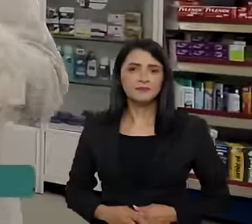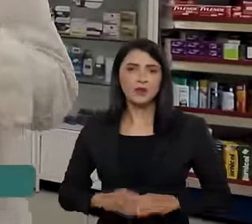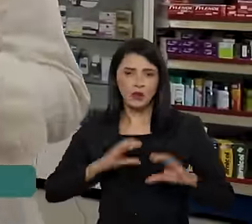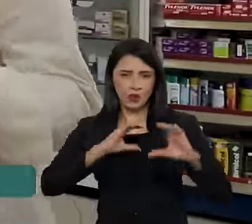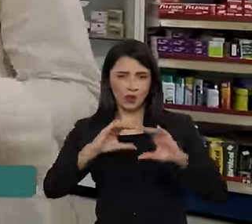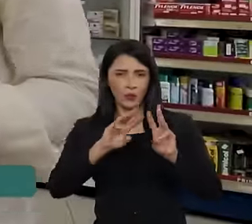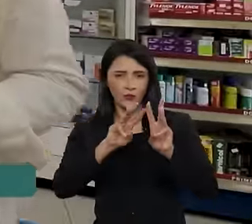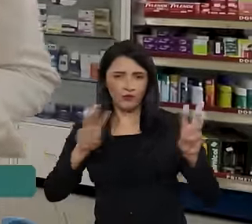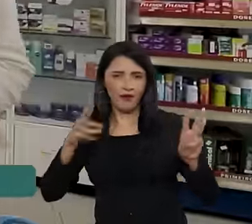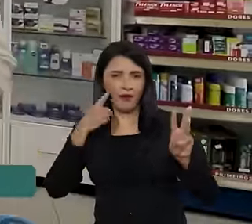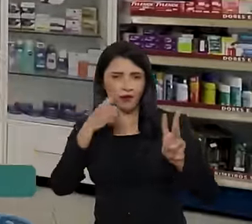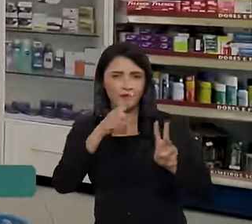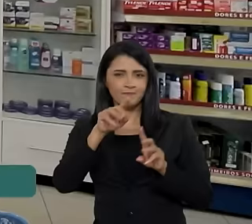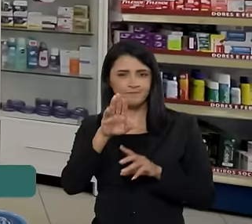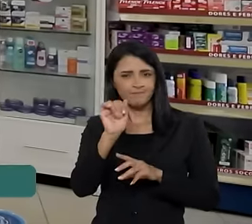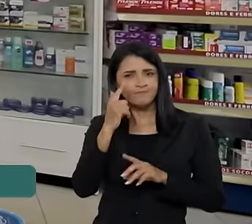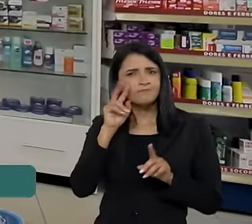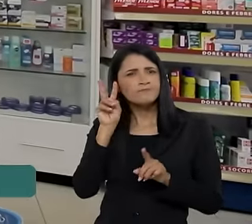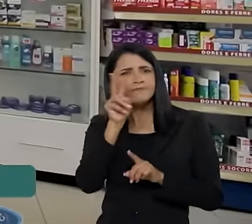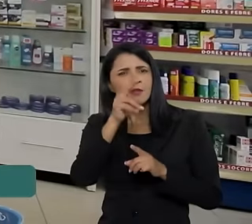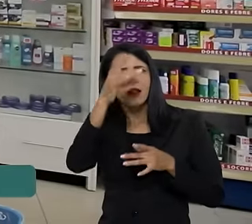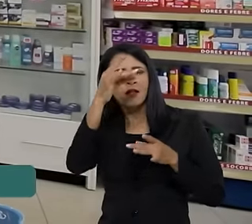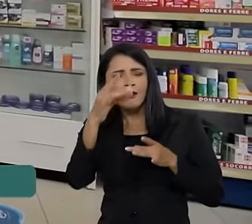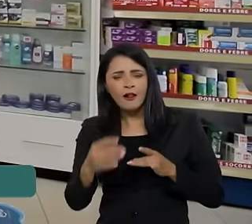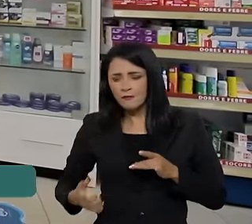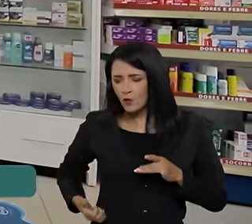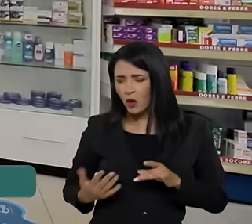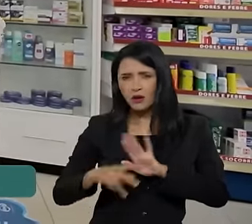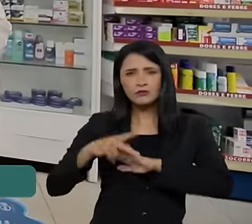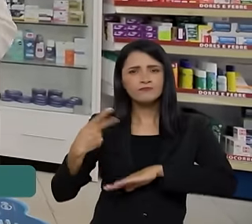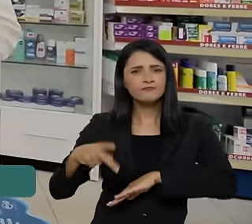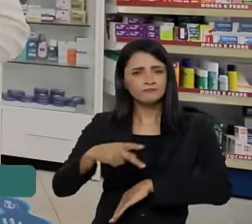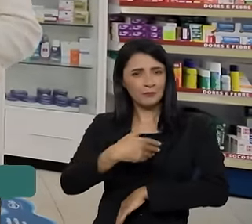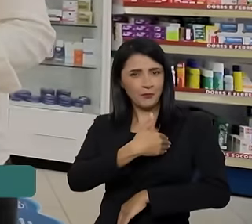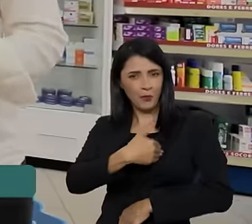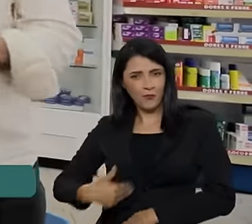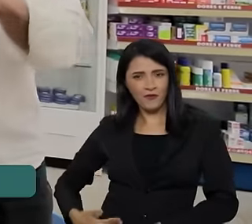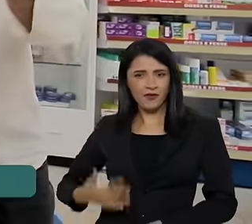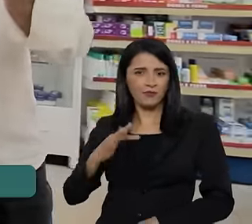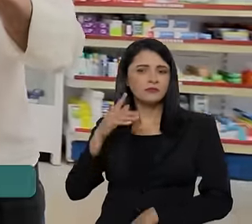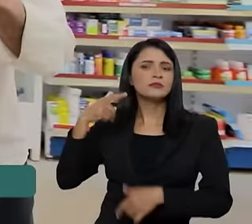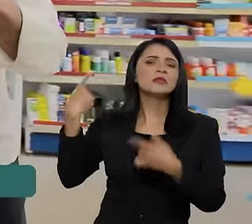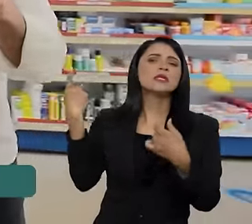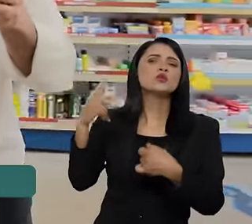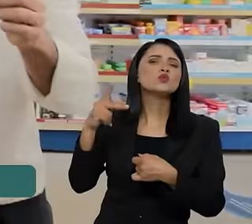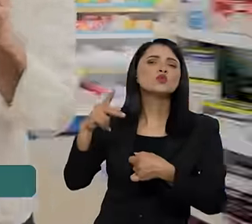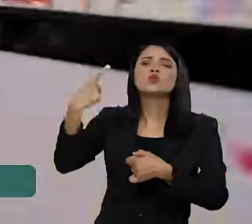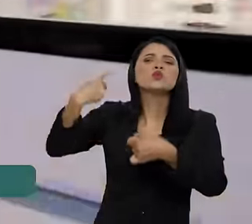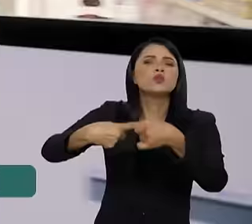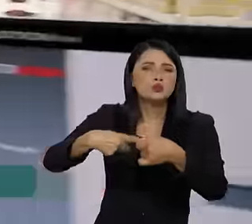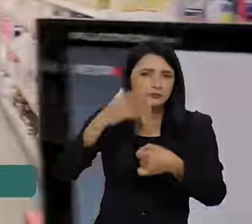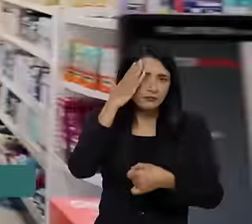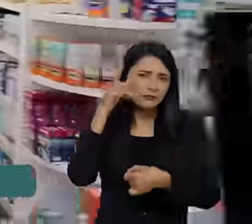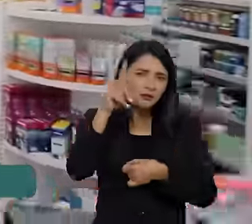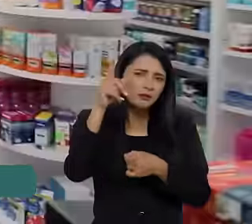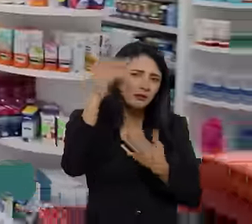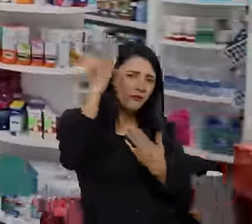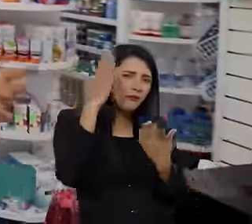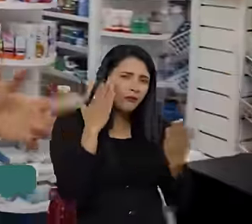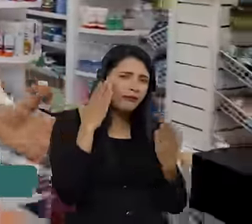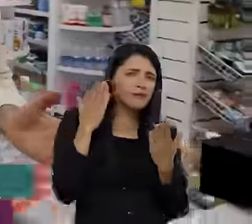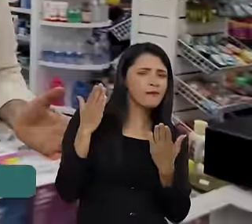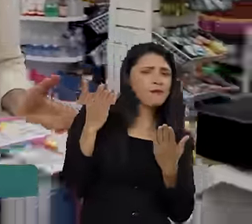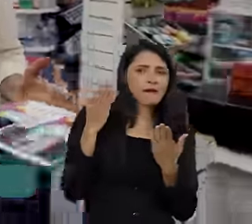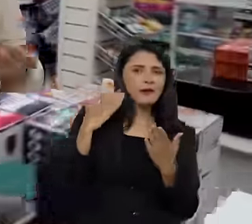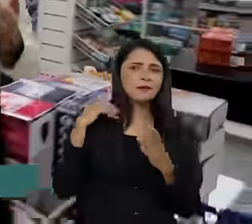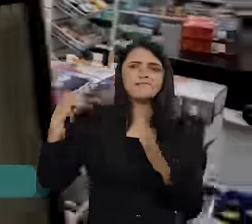No Comunica.br, você pode verificar todos os gastos feitos pelo governo federal na sua cidade. Eu sei, você fica